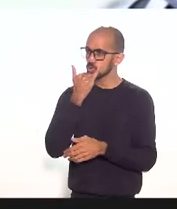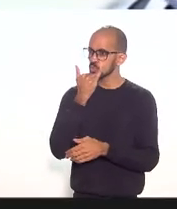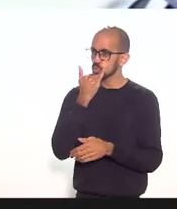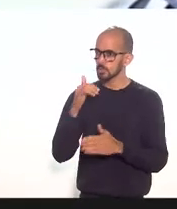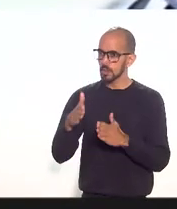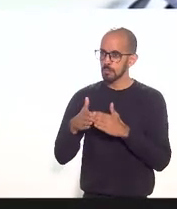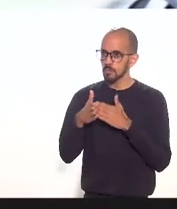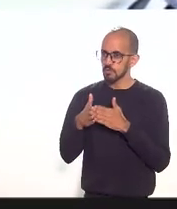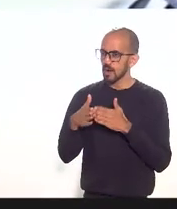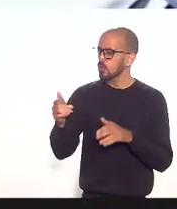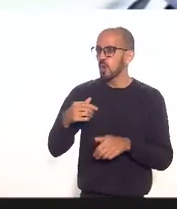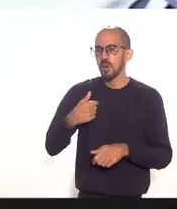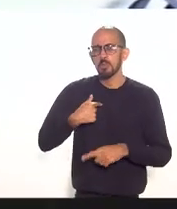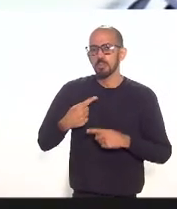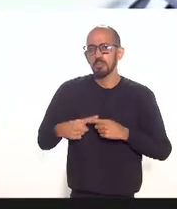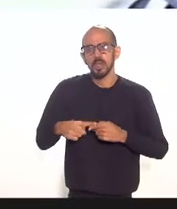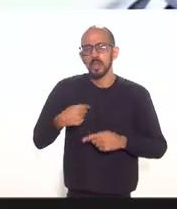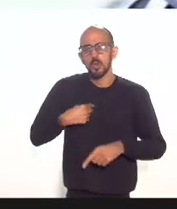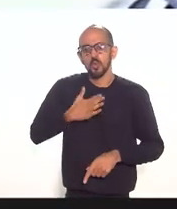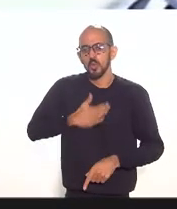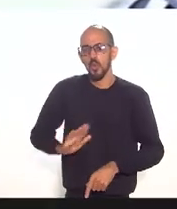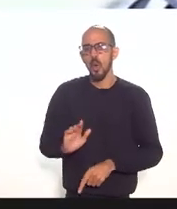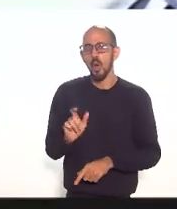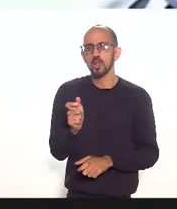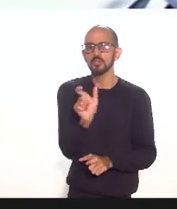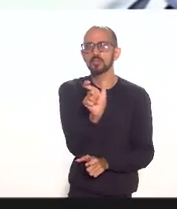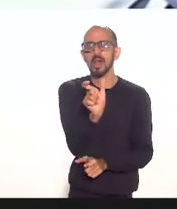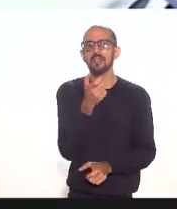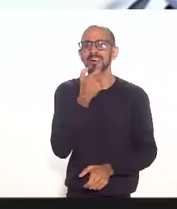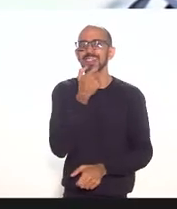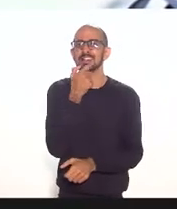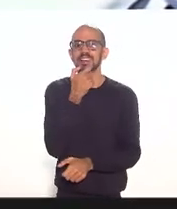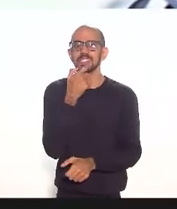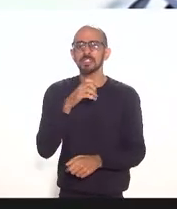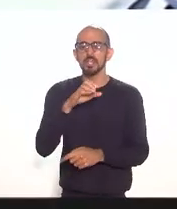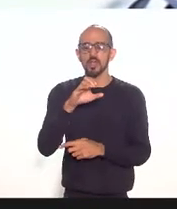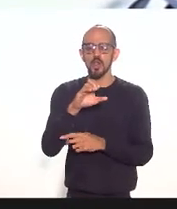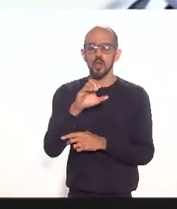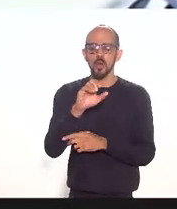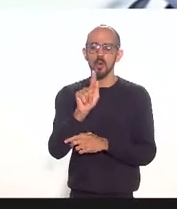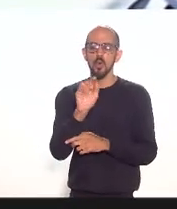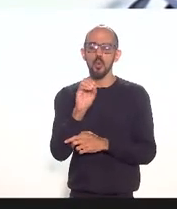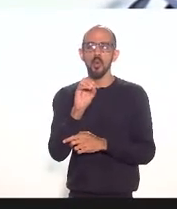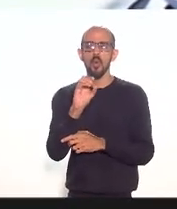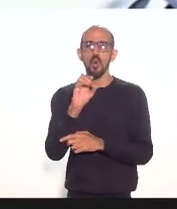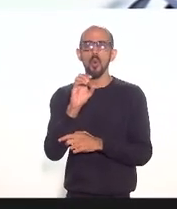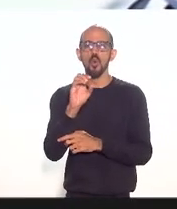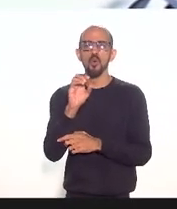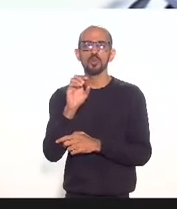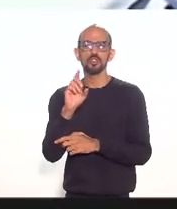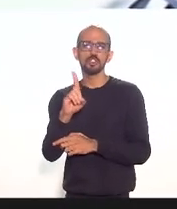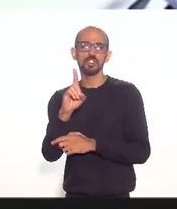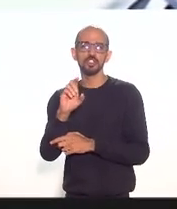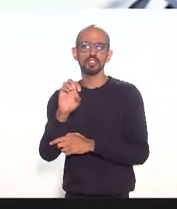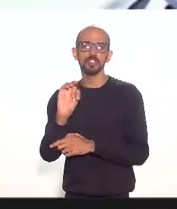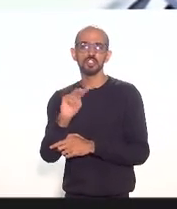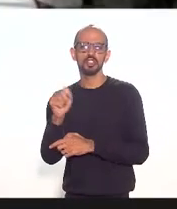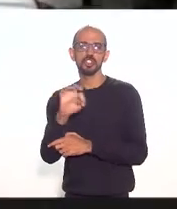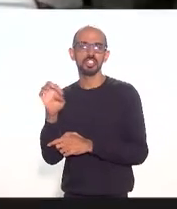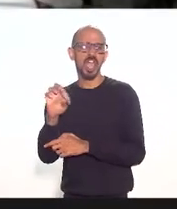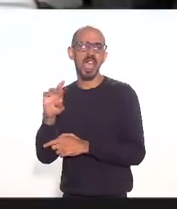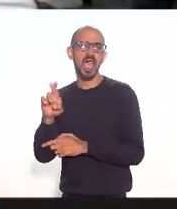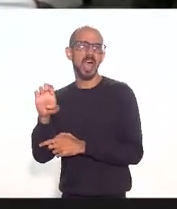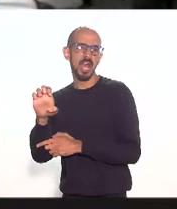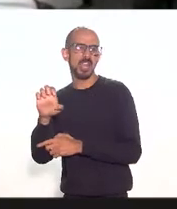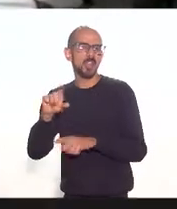acho de anglicismo eu gostaria que a senhora falasse cold share em português para que eu possa entender é que no